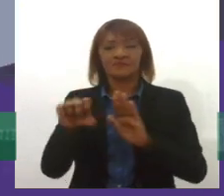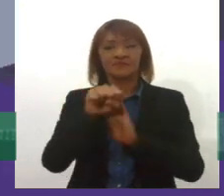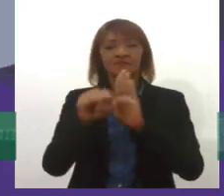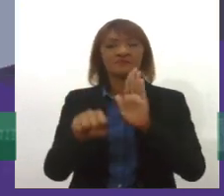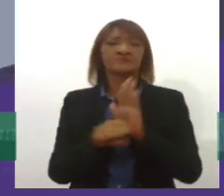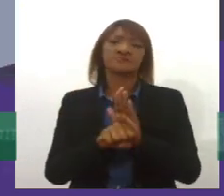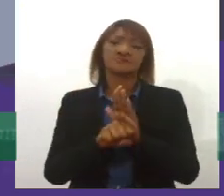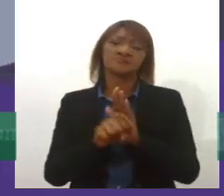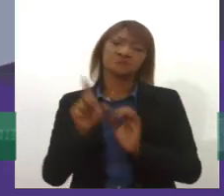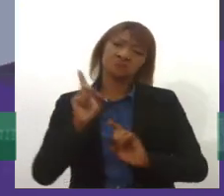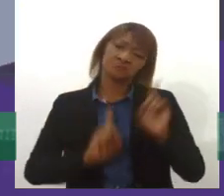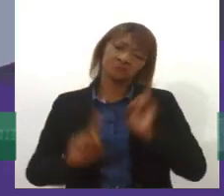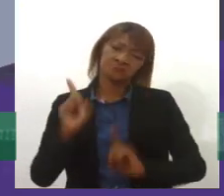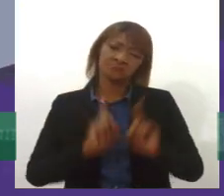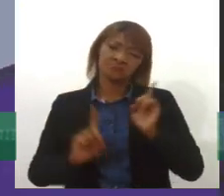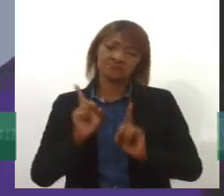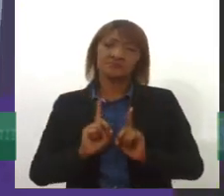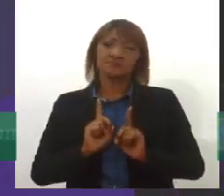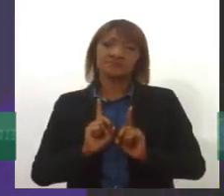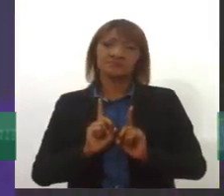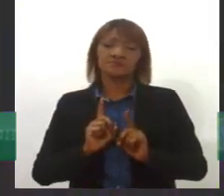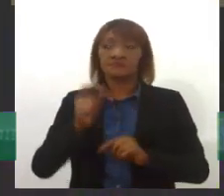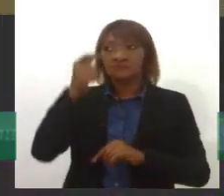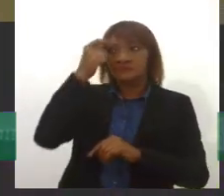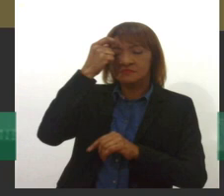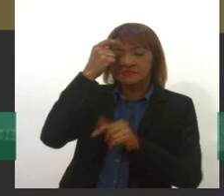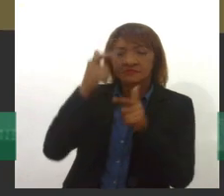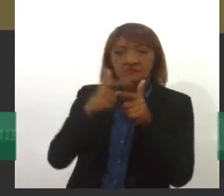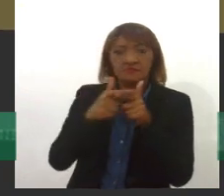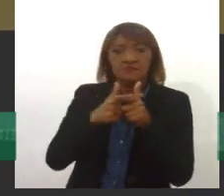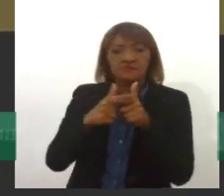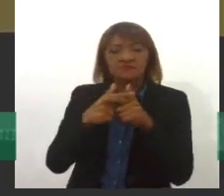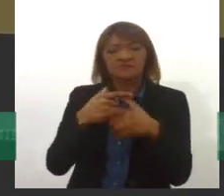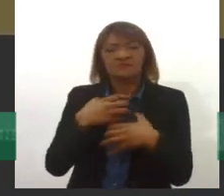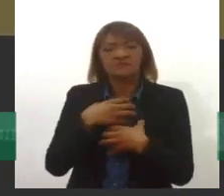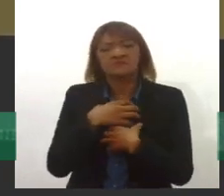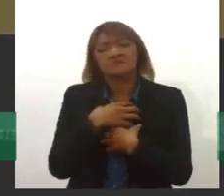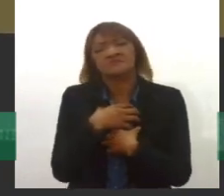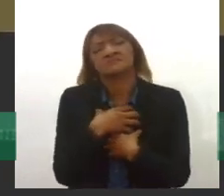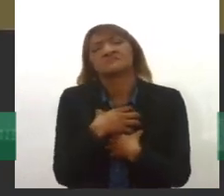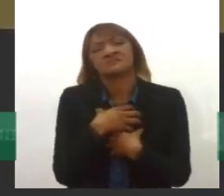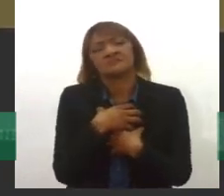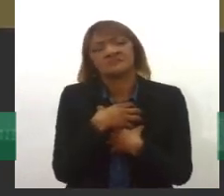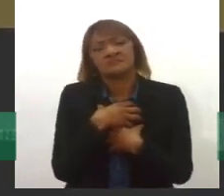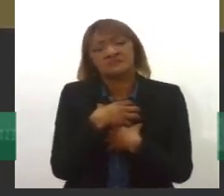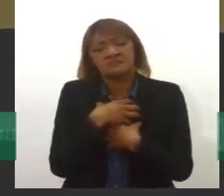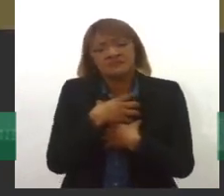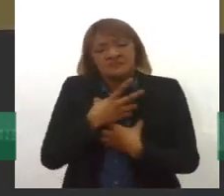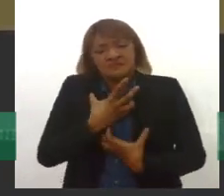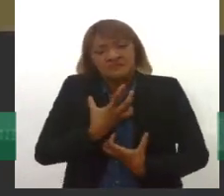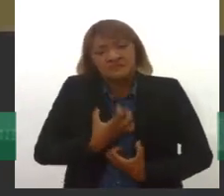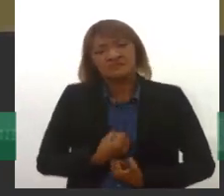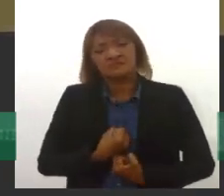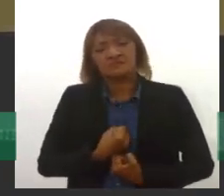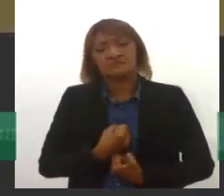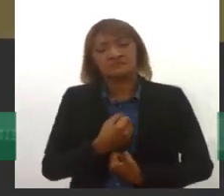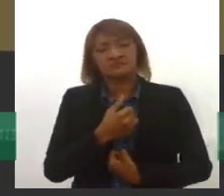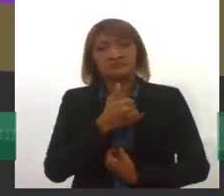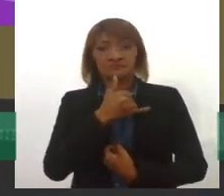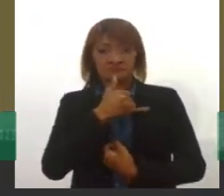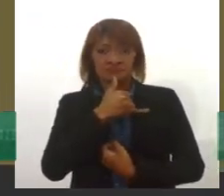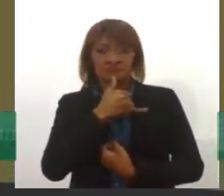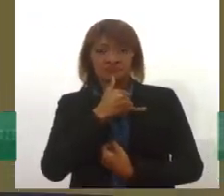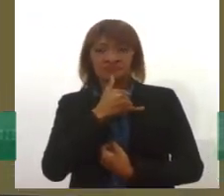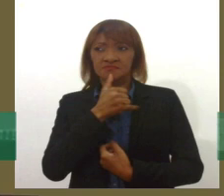Depressão é um distúrbio mental que gera um sentimento de tristeza profunda e um desinteresse por